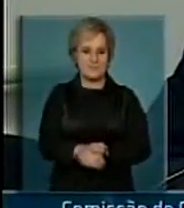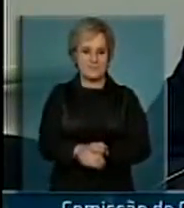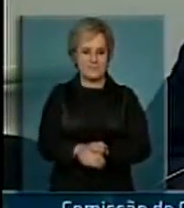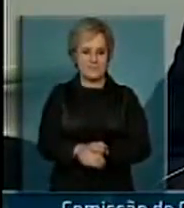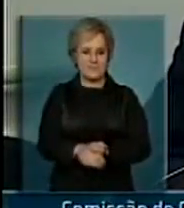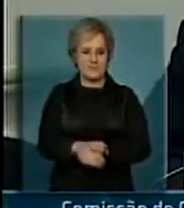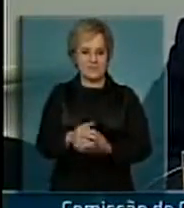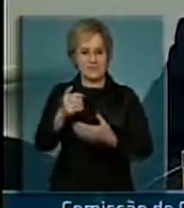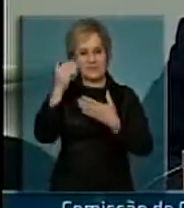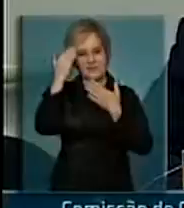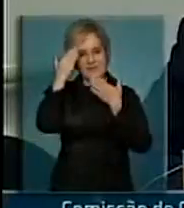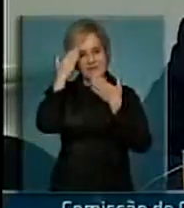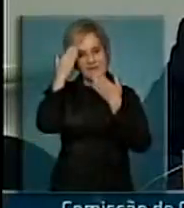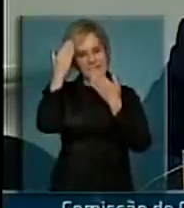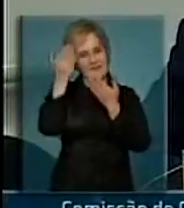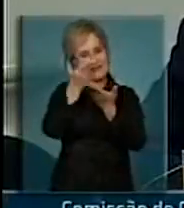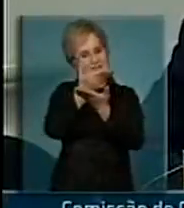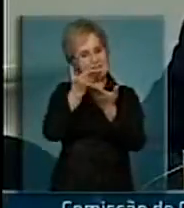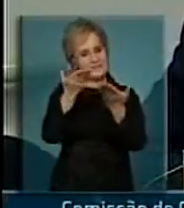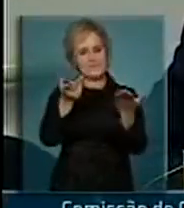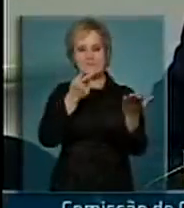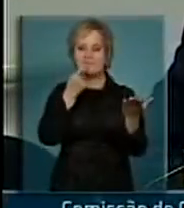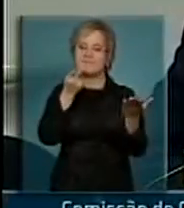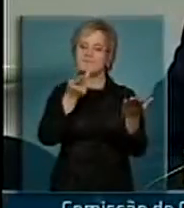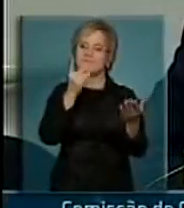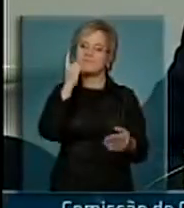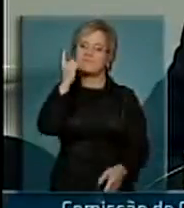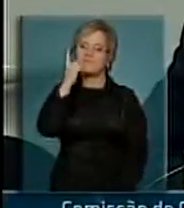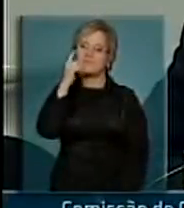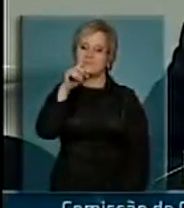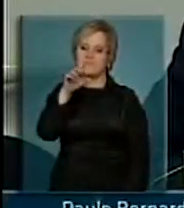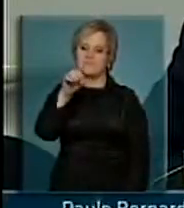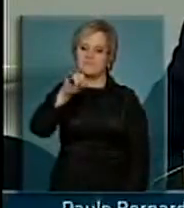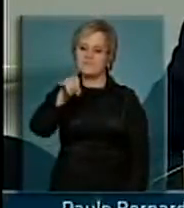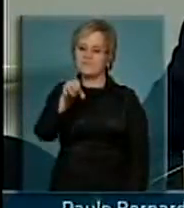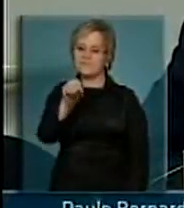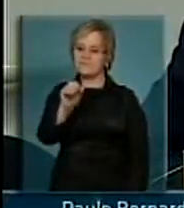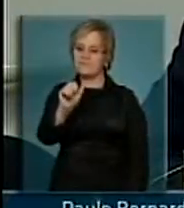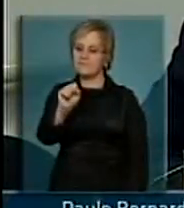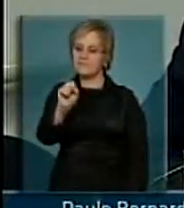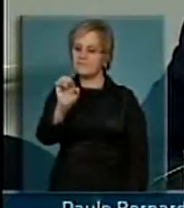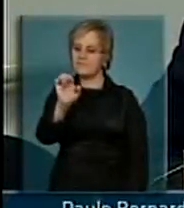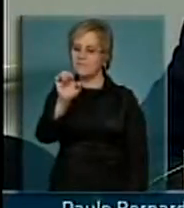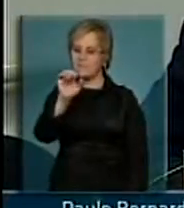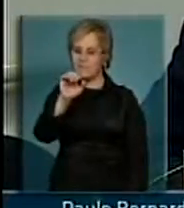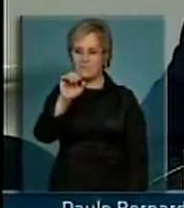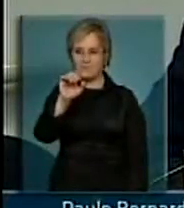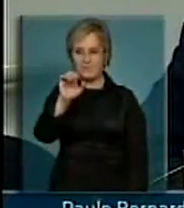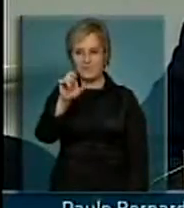Agradeço as manifestações do deputado Zé Rocha e